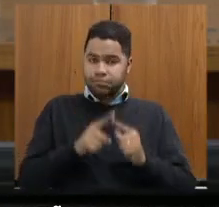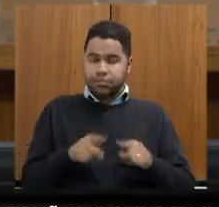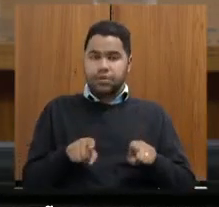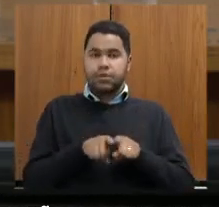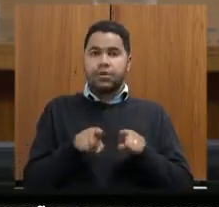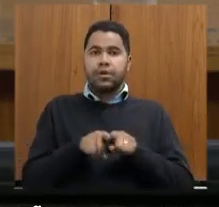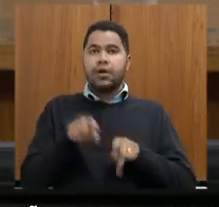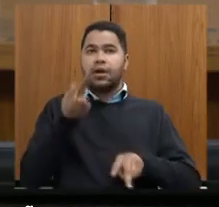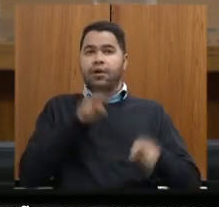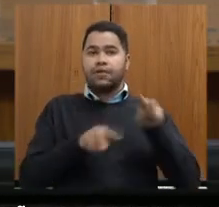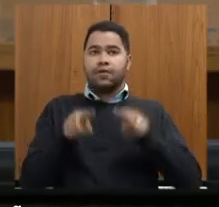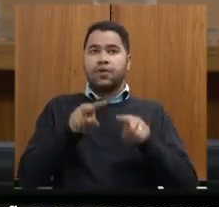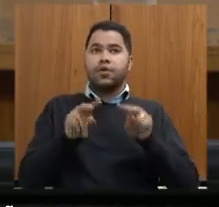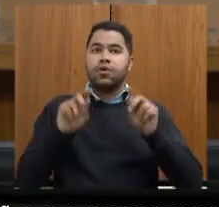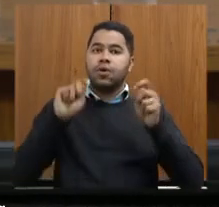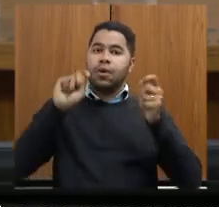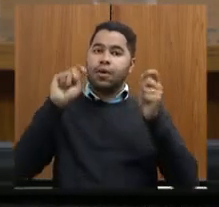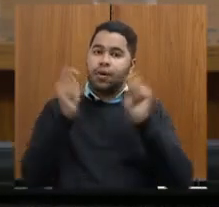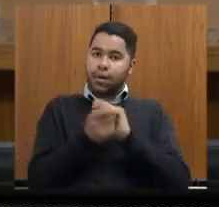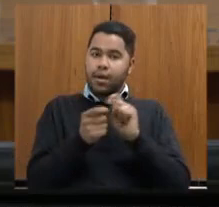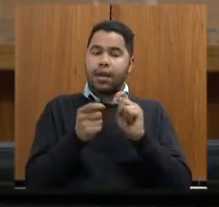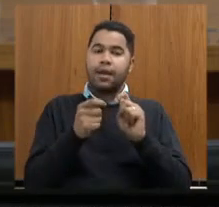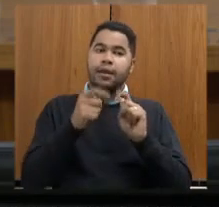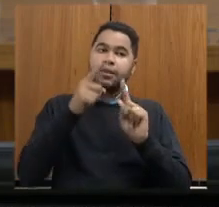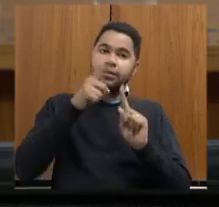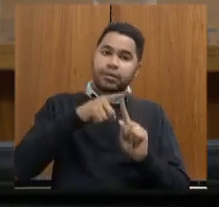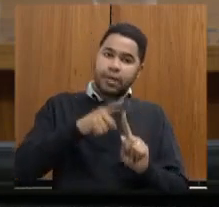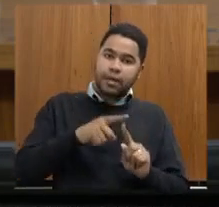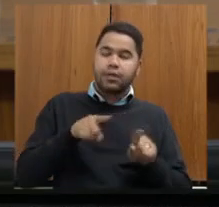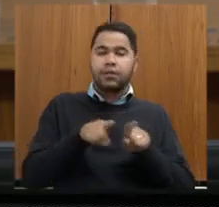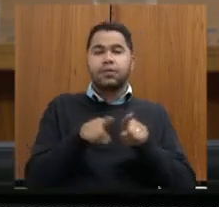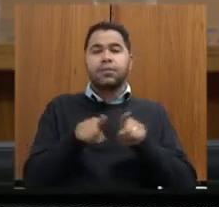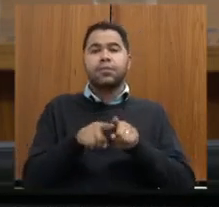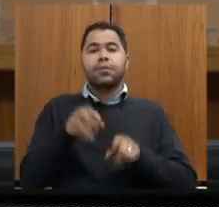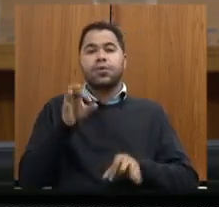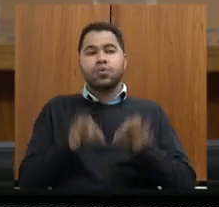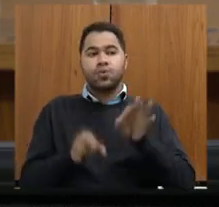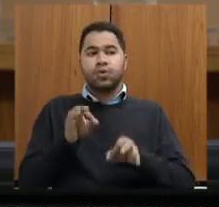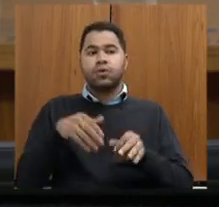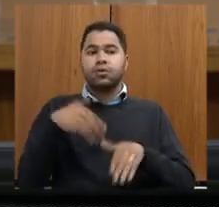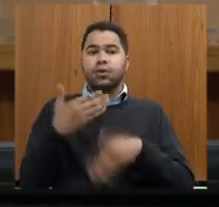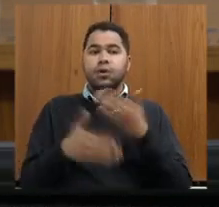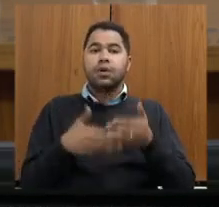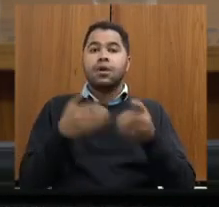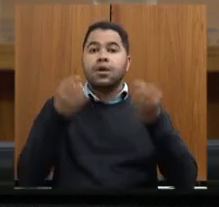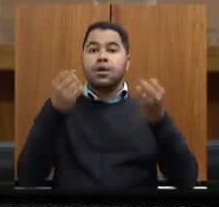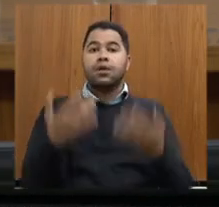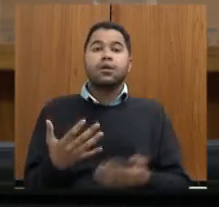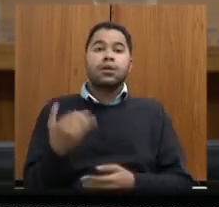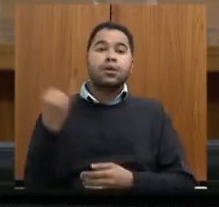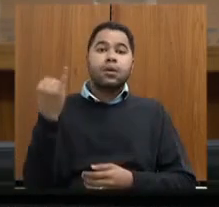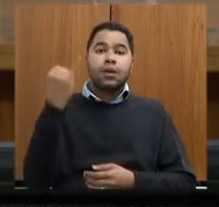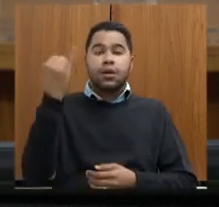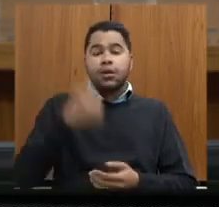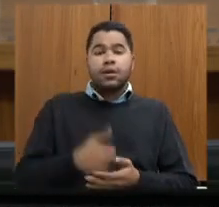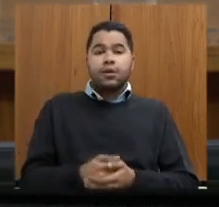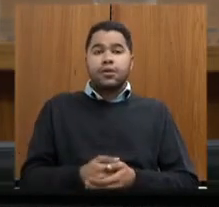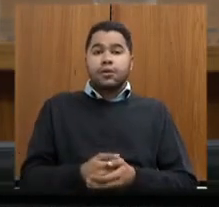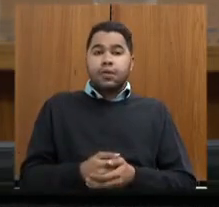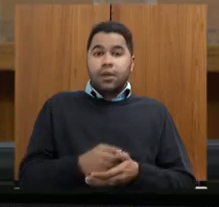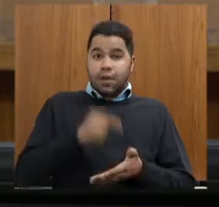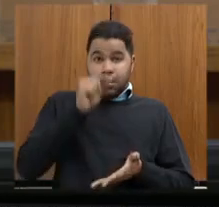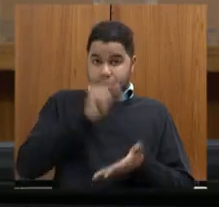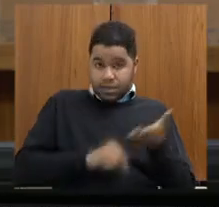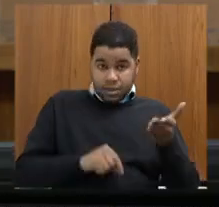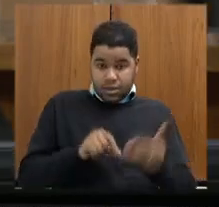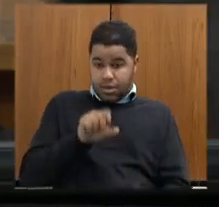avaliação de toda adequação técnica e jurídica do processo importante também esclarecer que não há assinatura